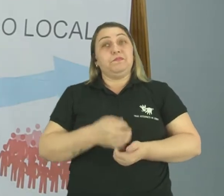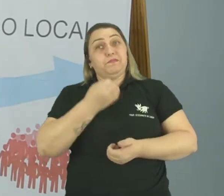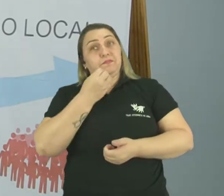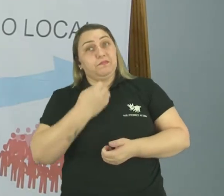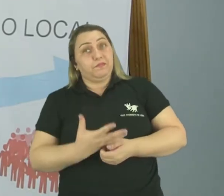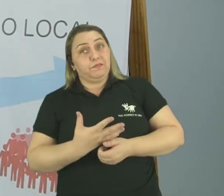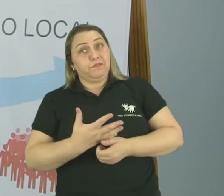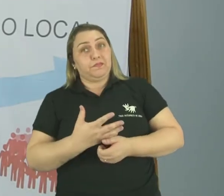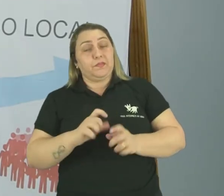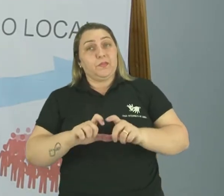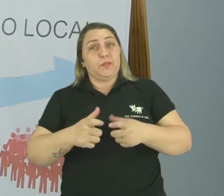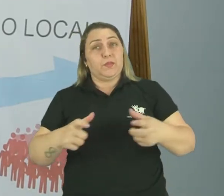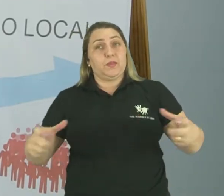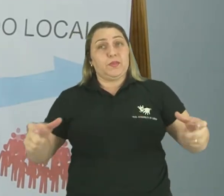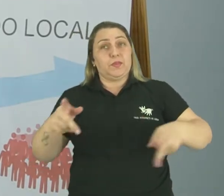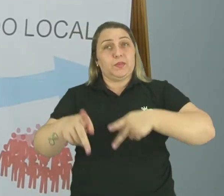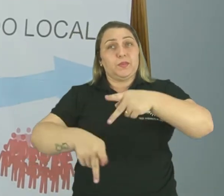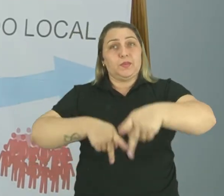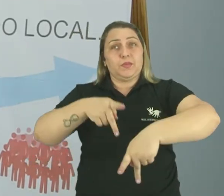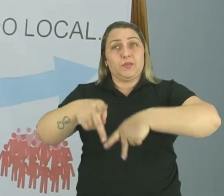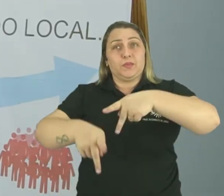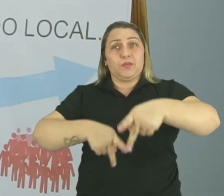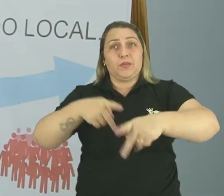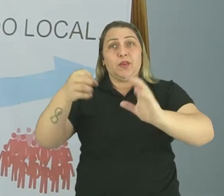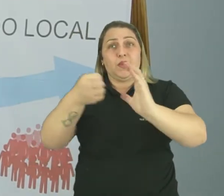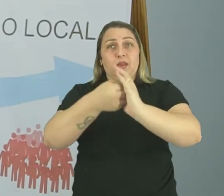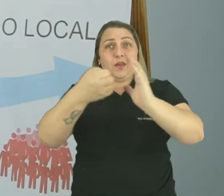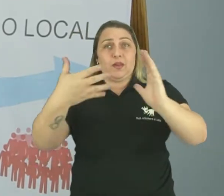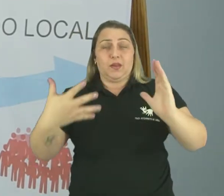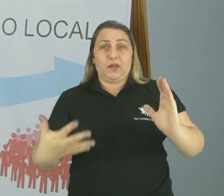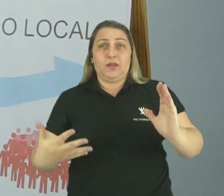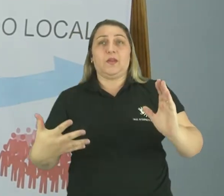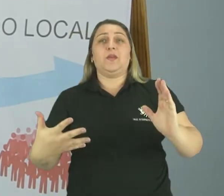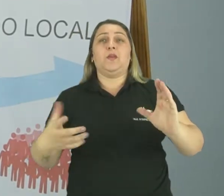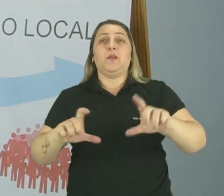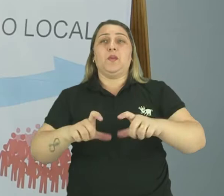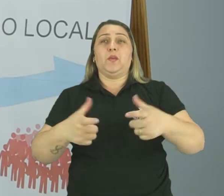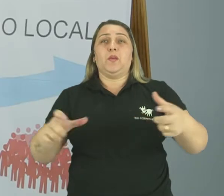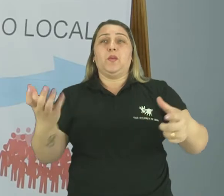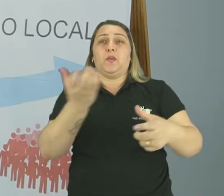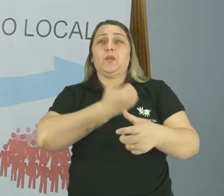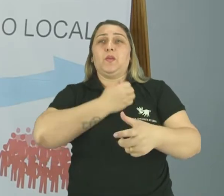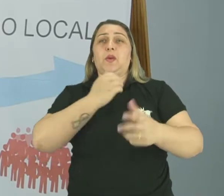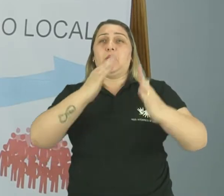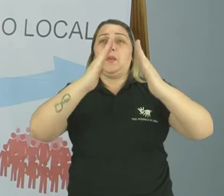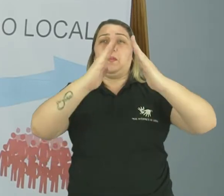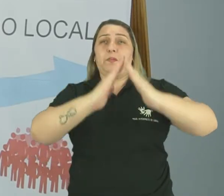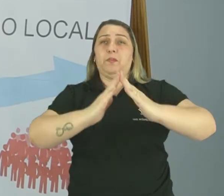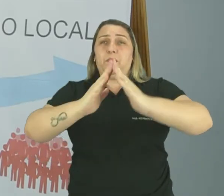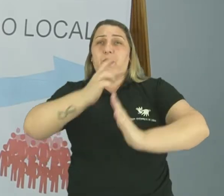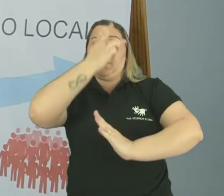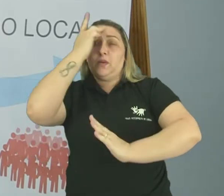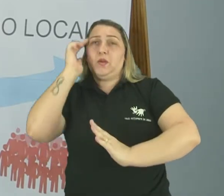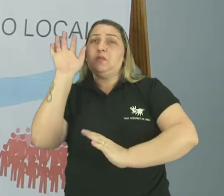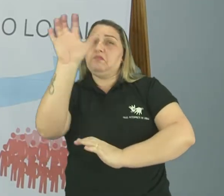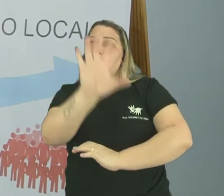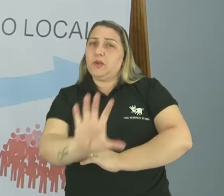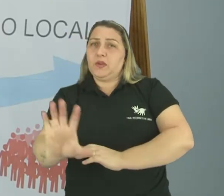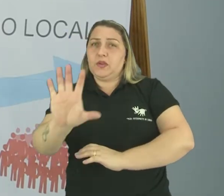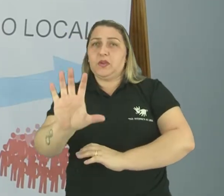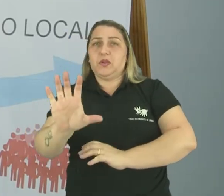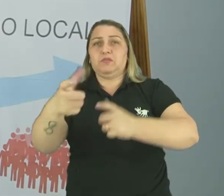Bom, crescimento populacional é caracterizado pelo aumento do número de habitantes de um determinado local.